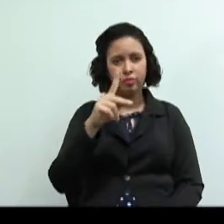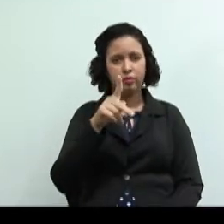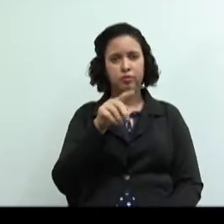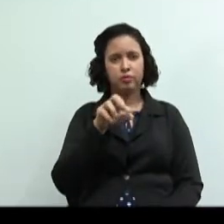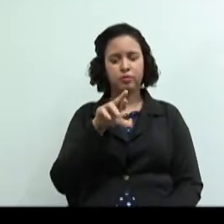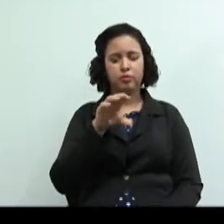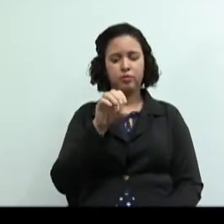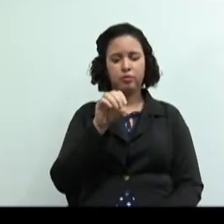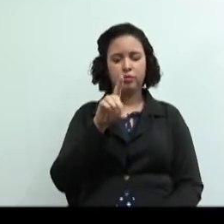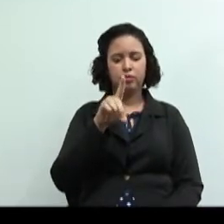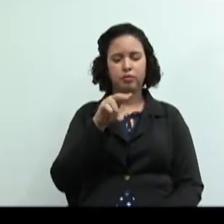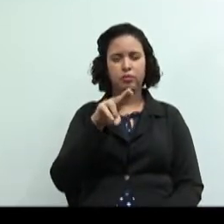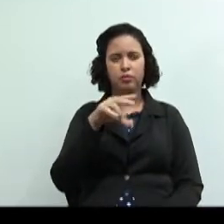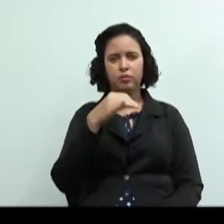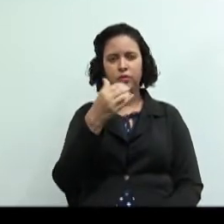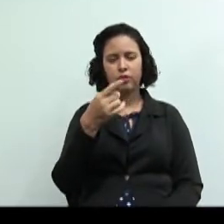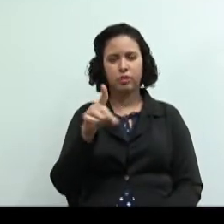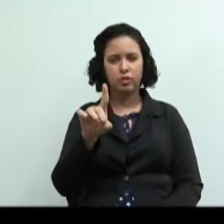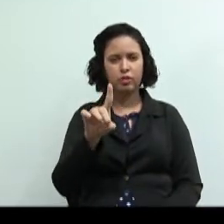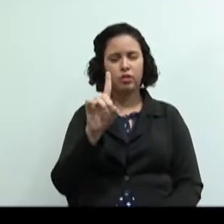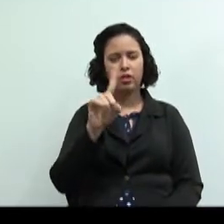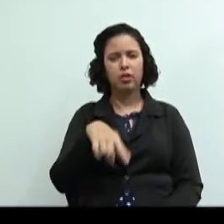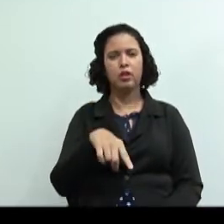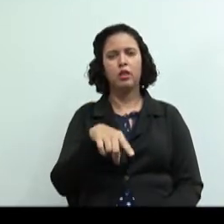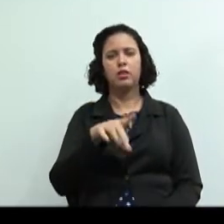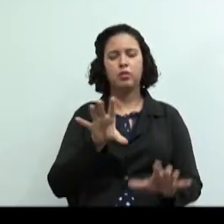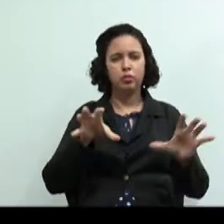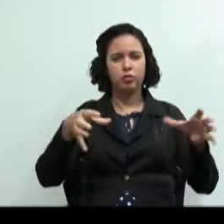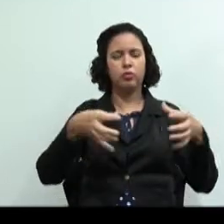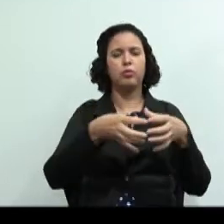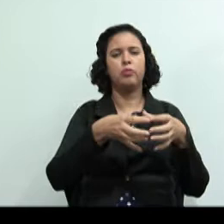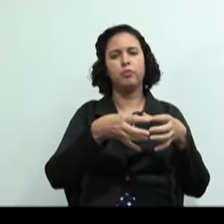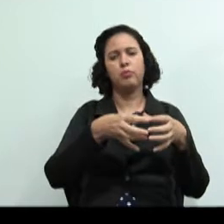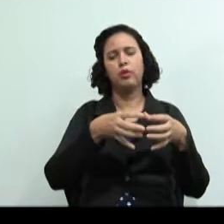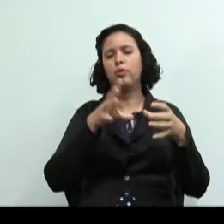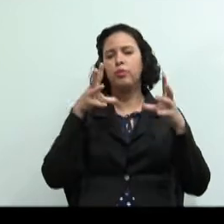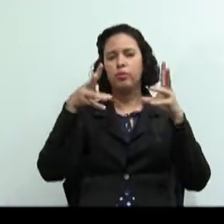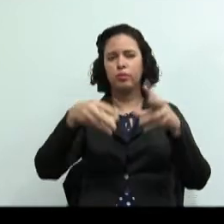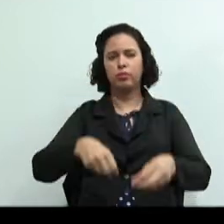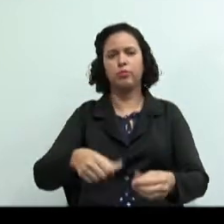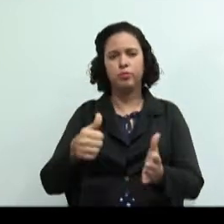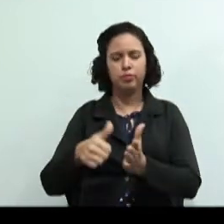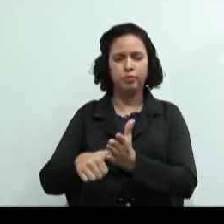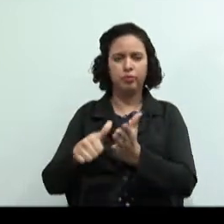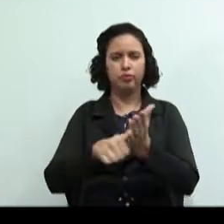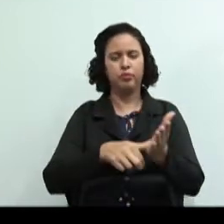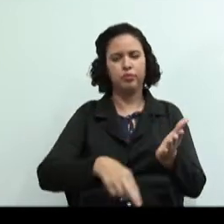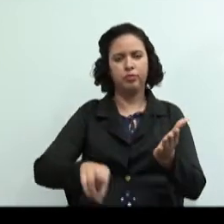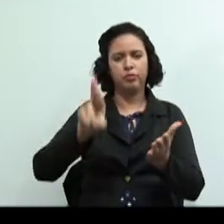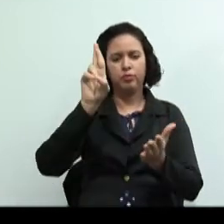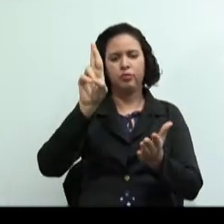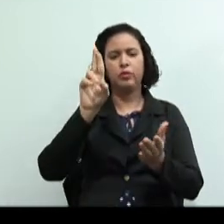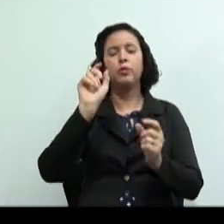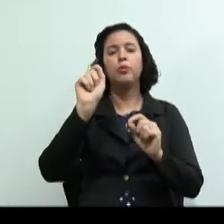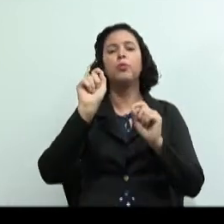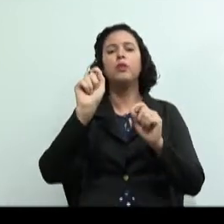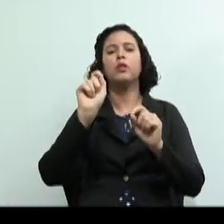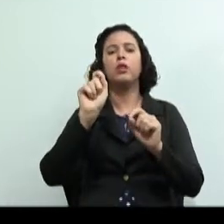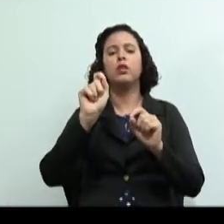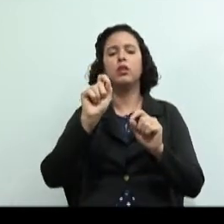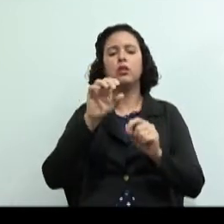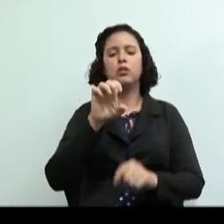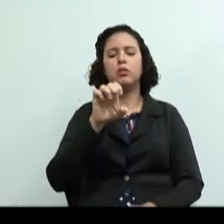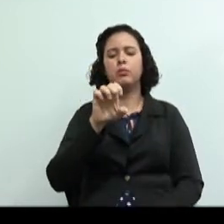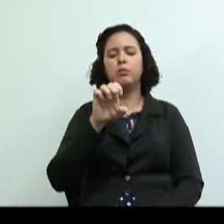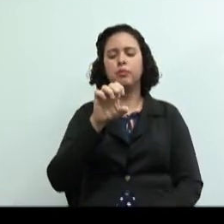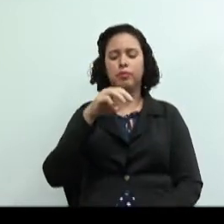os meios de produção são de uso coletivo são de posse de todos os cooperados o que são esses meios de produção